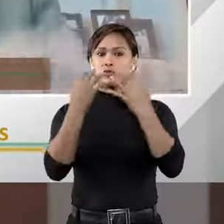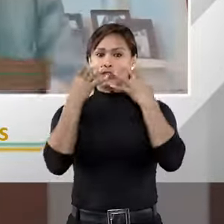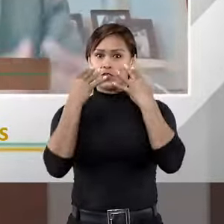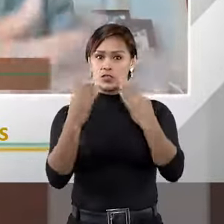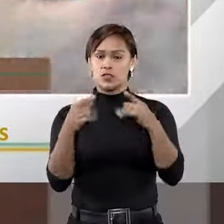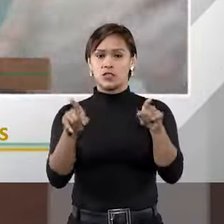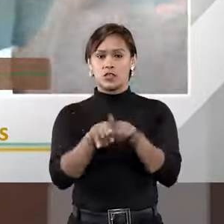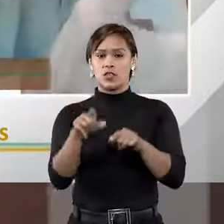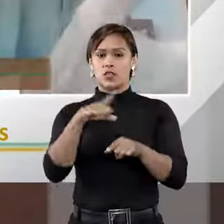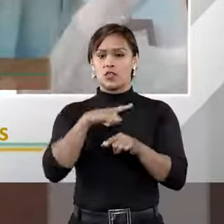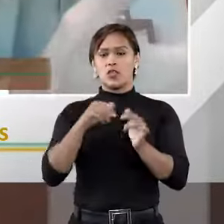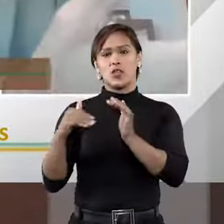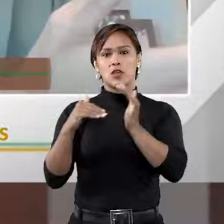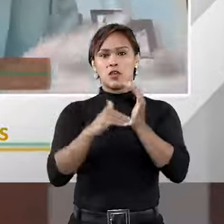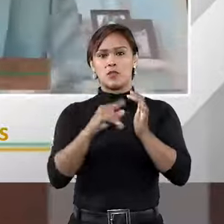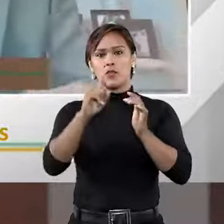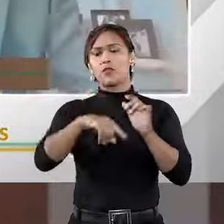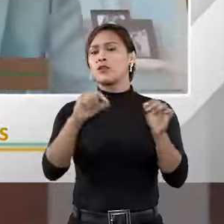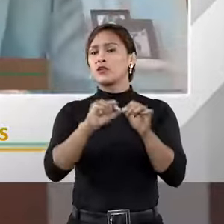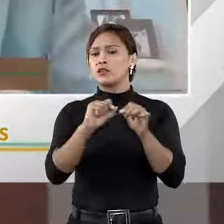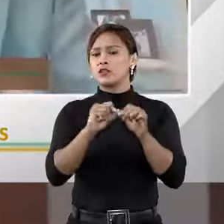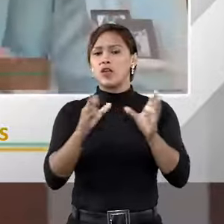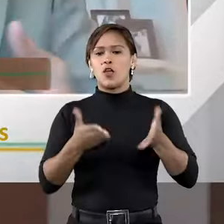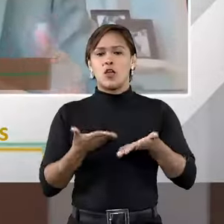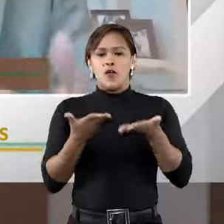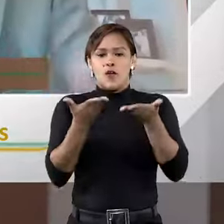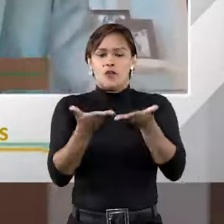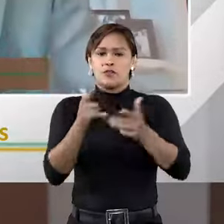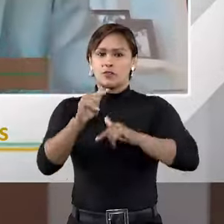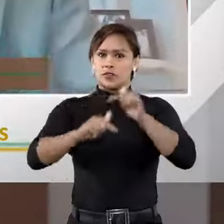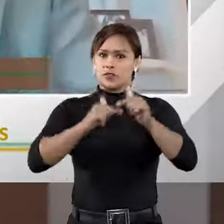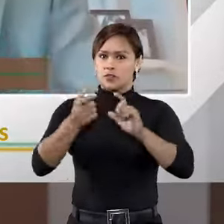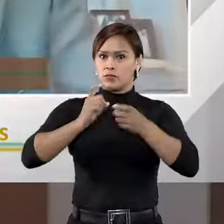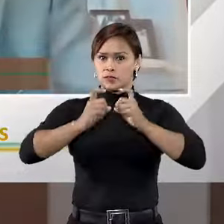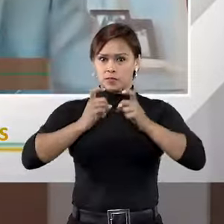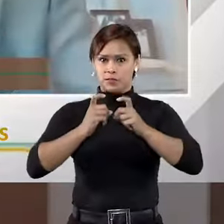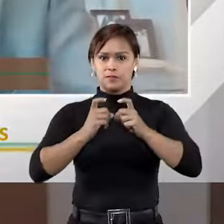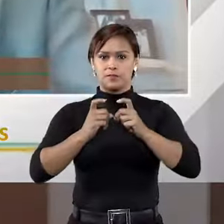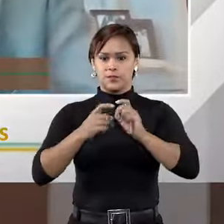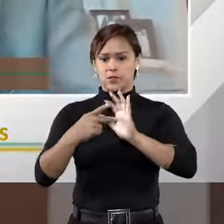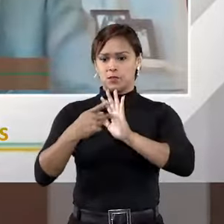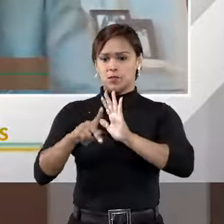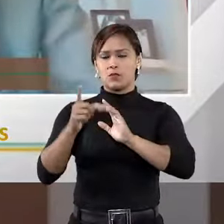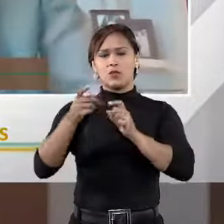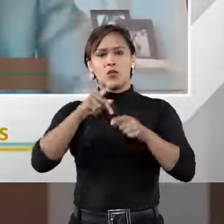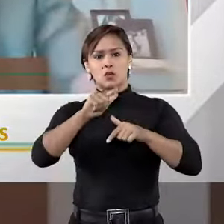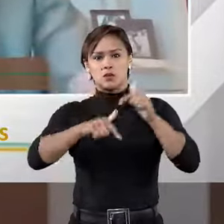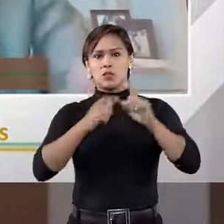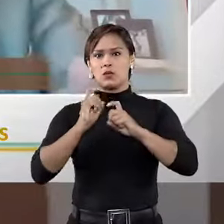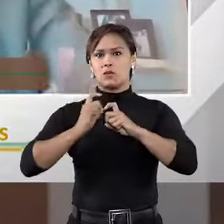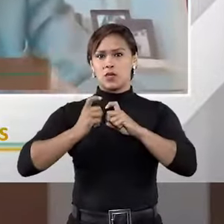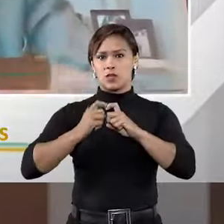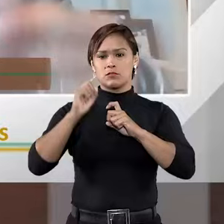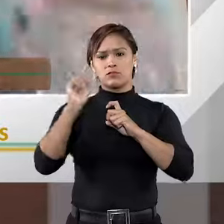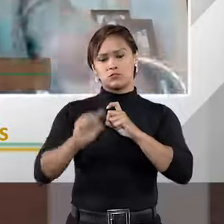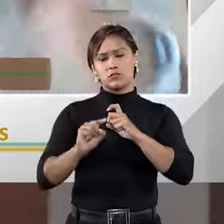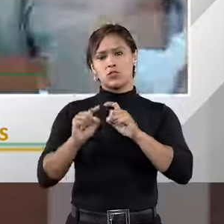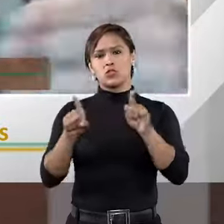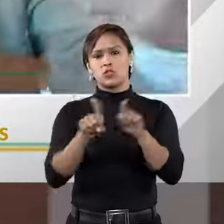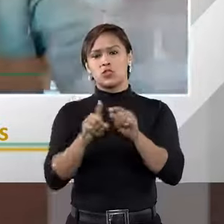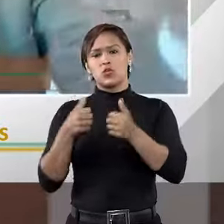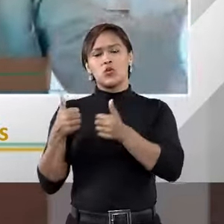para isso, existem câmaras. O que elas fazem? Elas ofertam um serviço administrativo, um serviço administrativo de